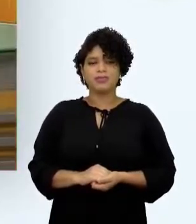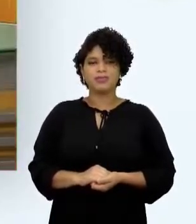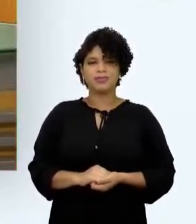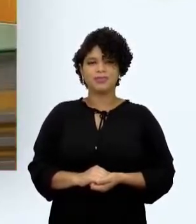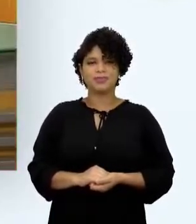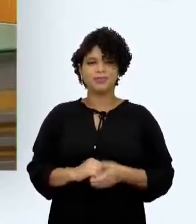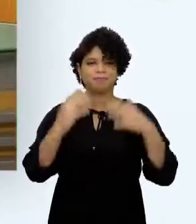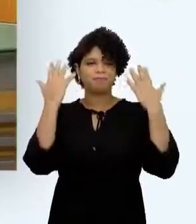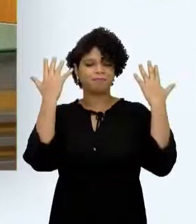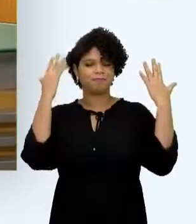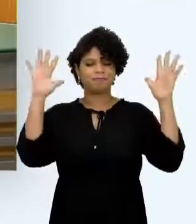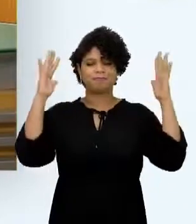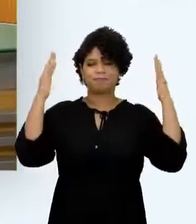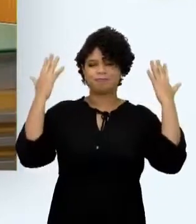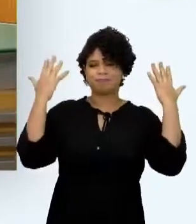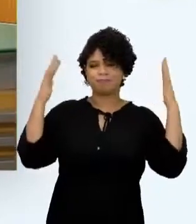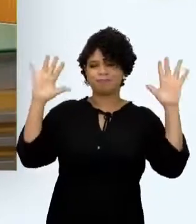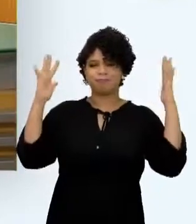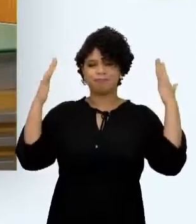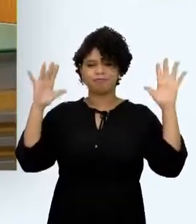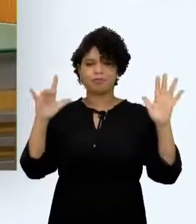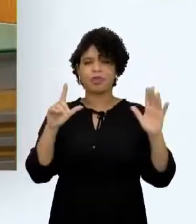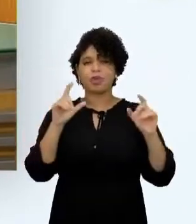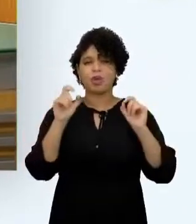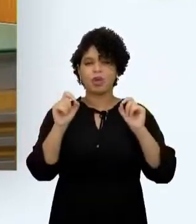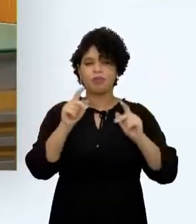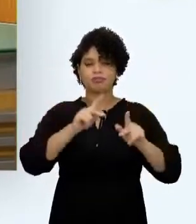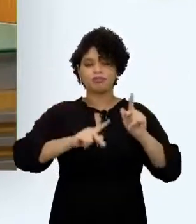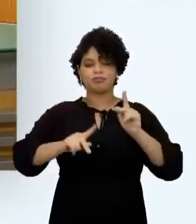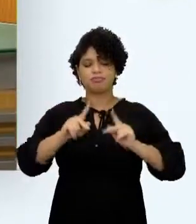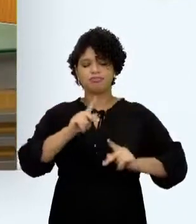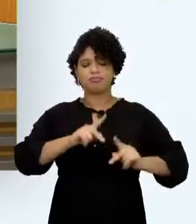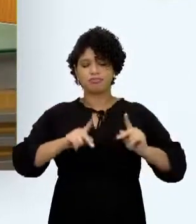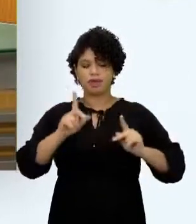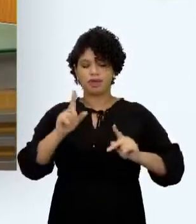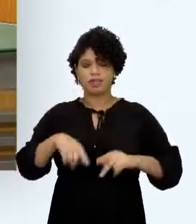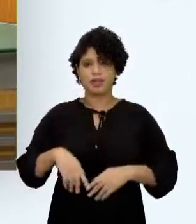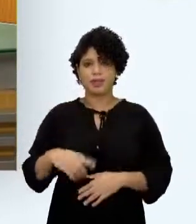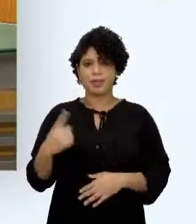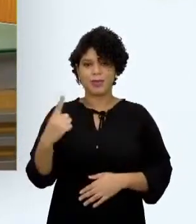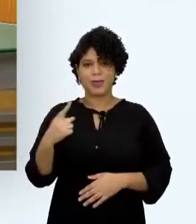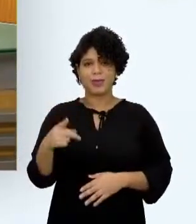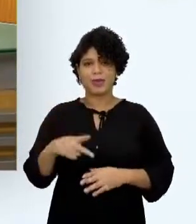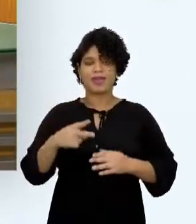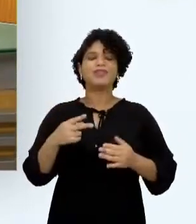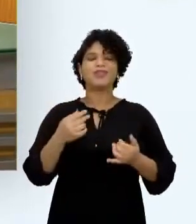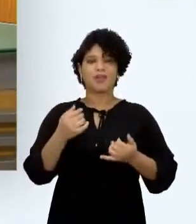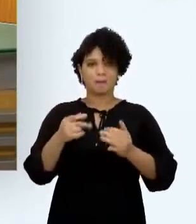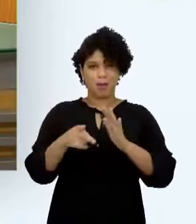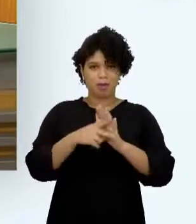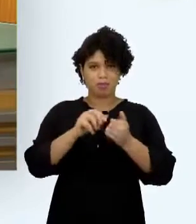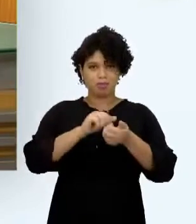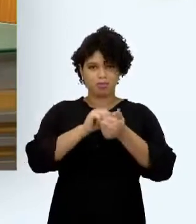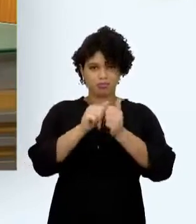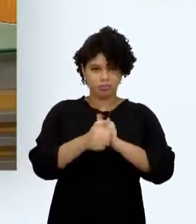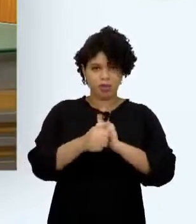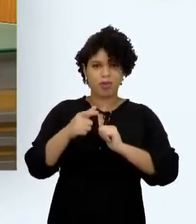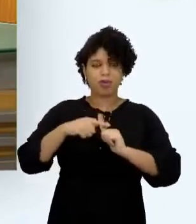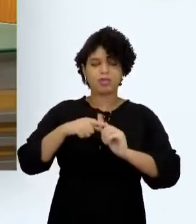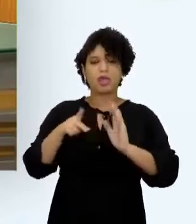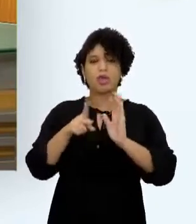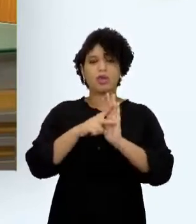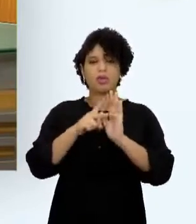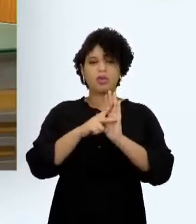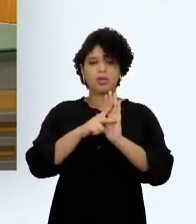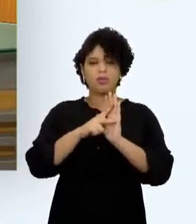Celebrar, promover e integrar os povos É com essa ideia que os primeiros Jogos Mundiais dos Povos Indígenas Acontecem em Palmas,